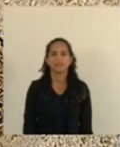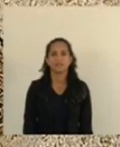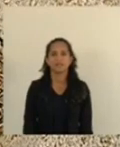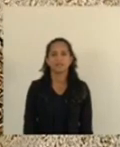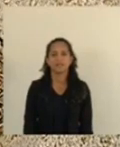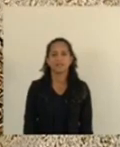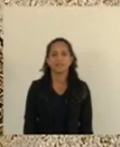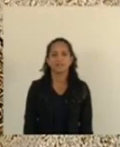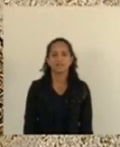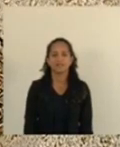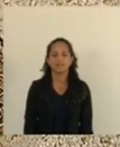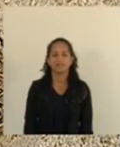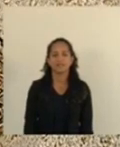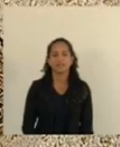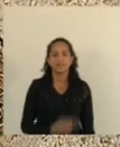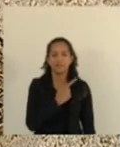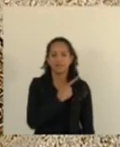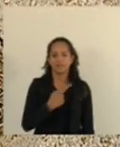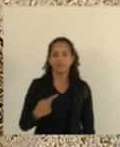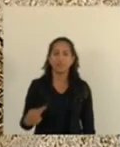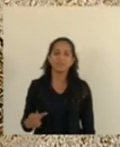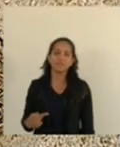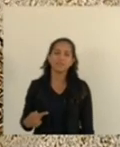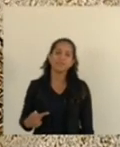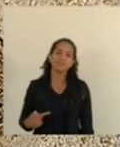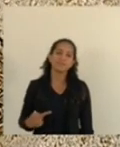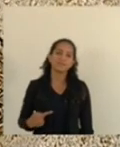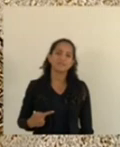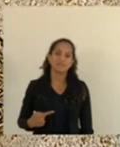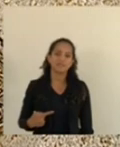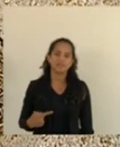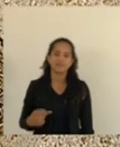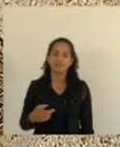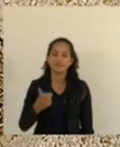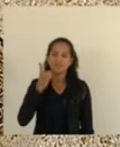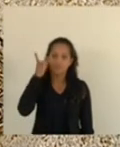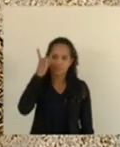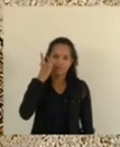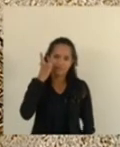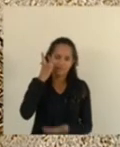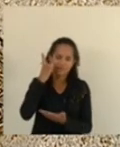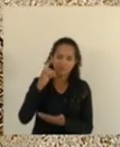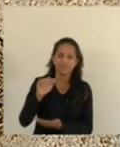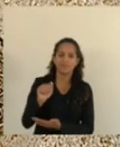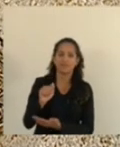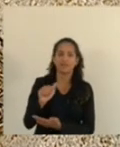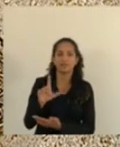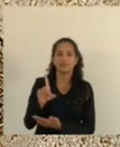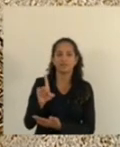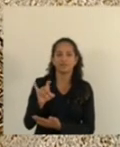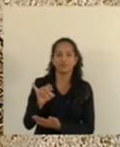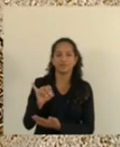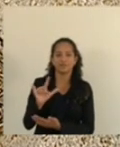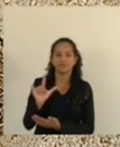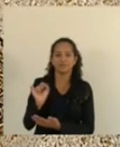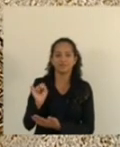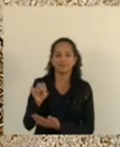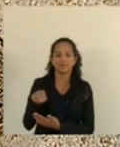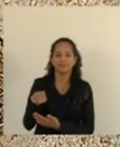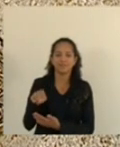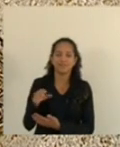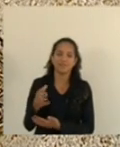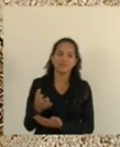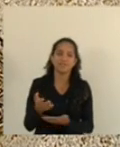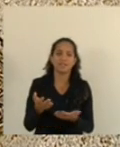Sr. Presidente, querido deputado Adilson Espíndola, deputado aqui no plenário,